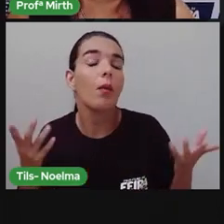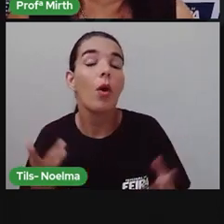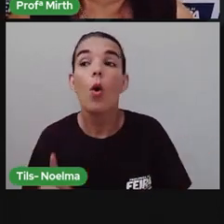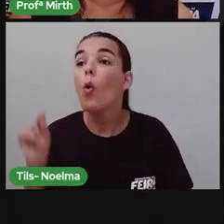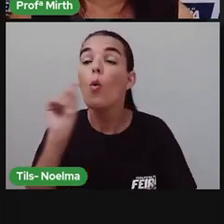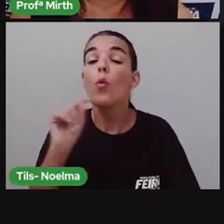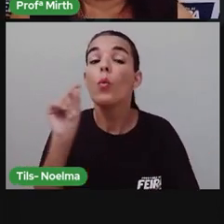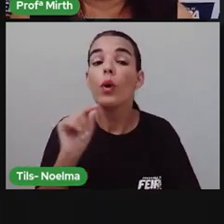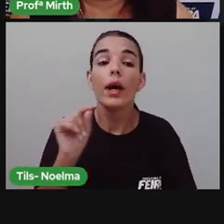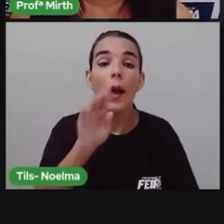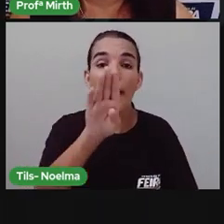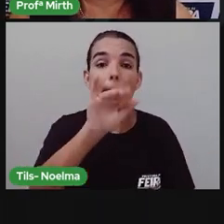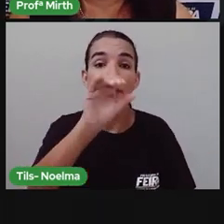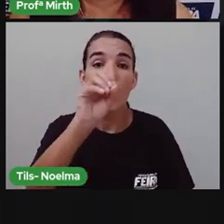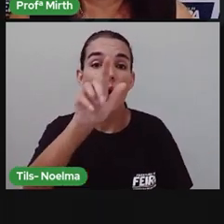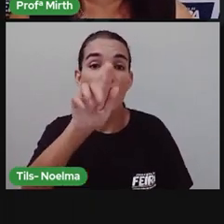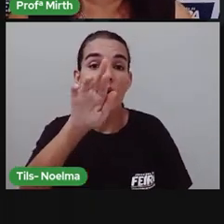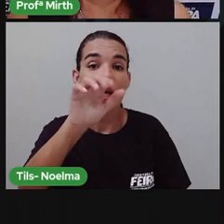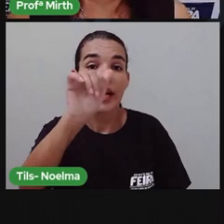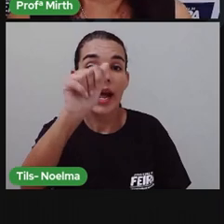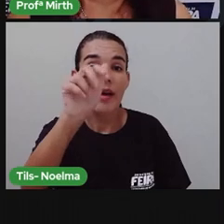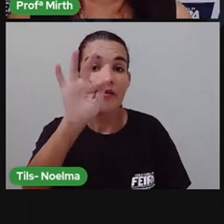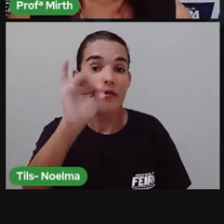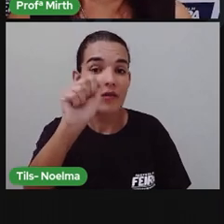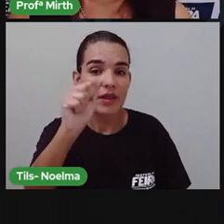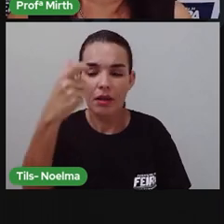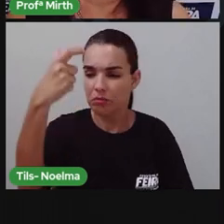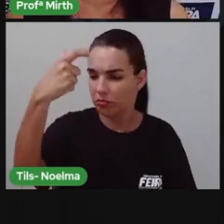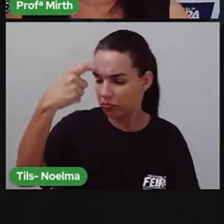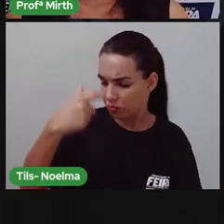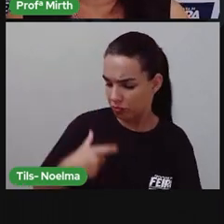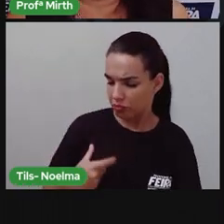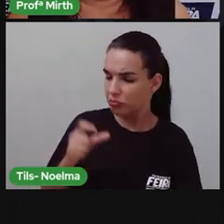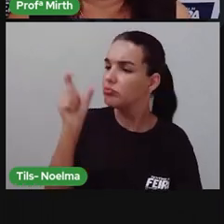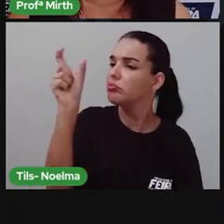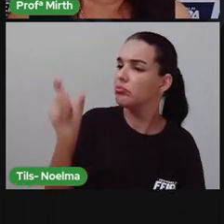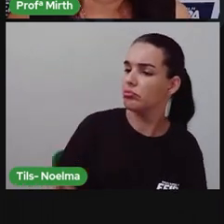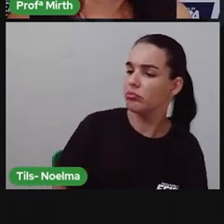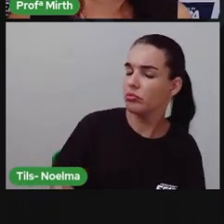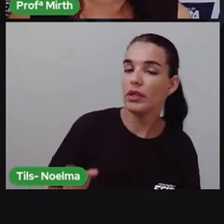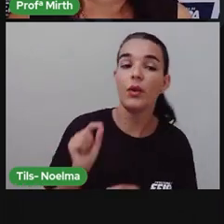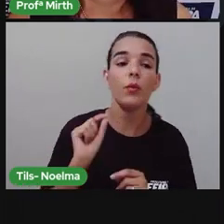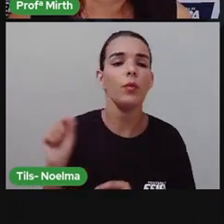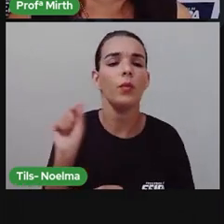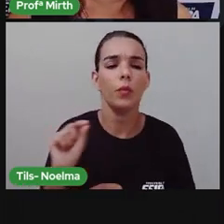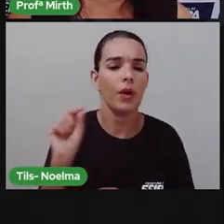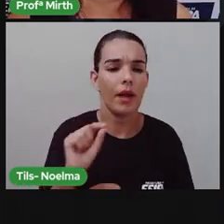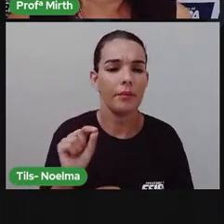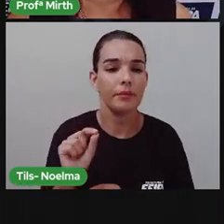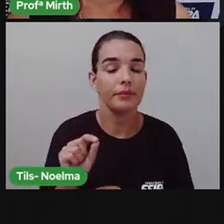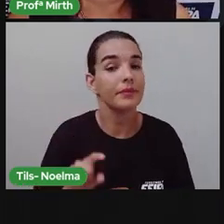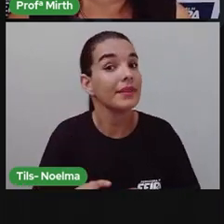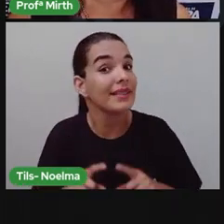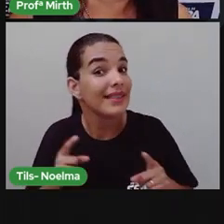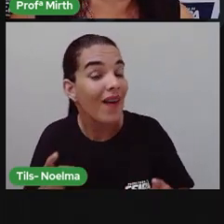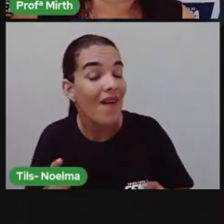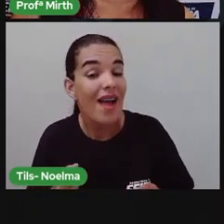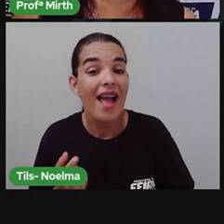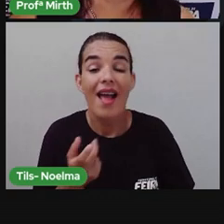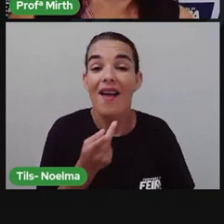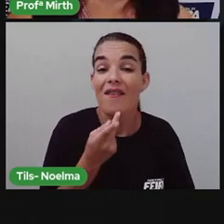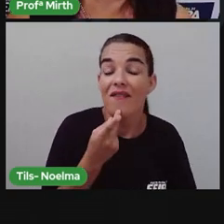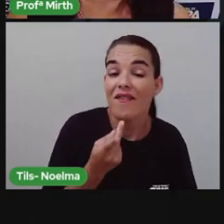É contar a vida de alguém. Quando a gente está contando a vida de alguém, de forma que vai detalhar ali, onde